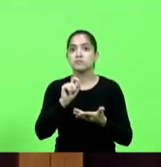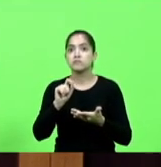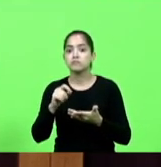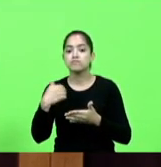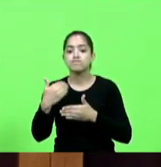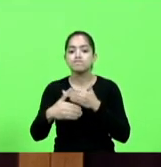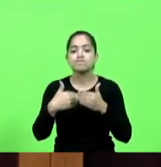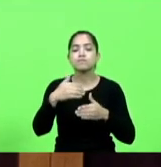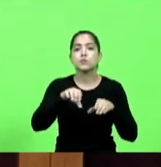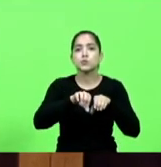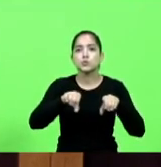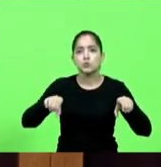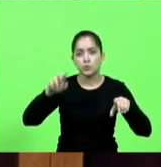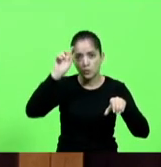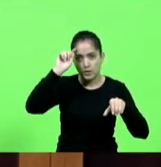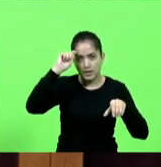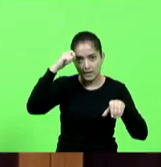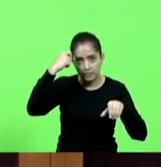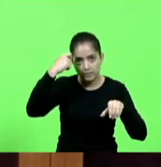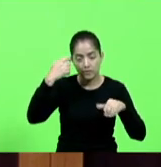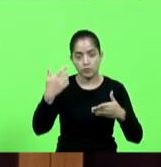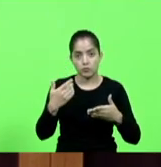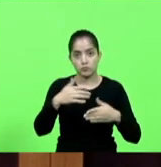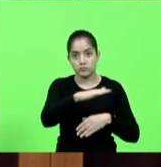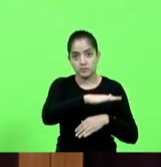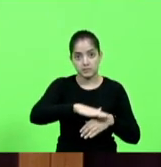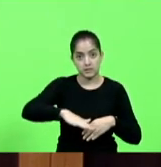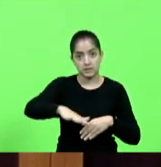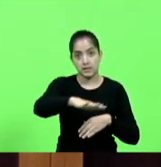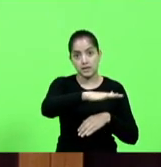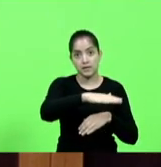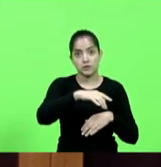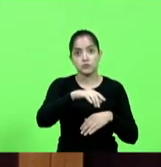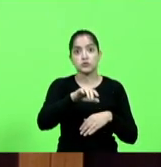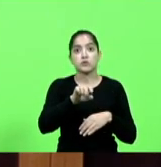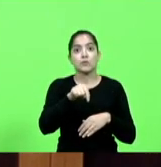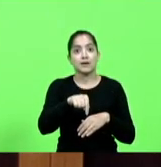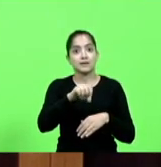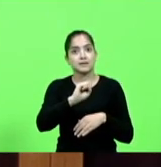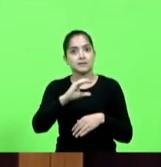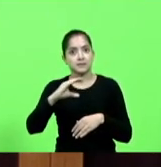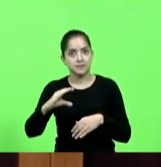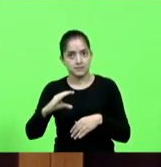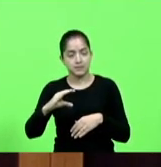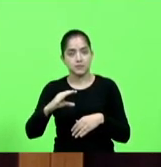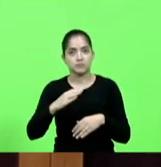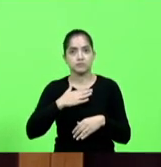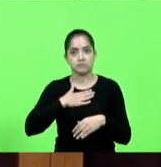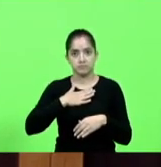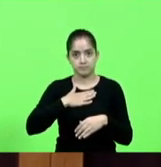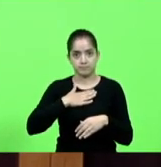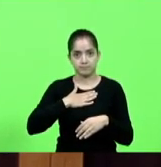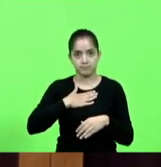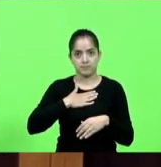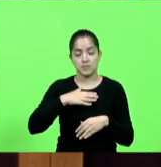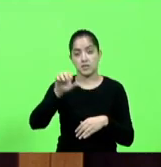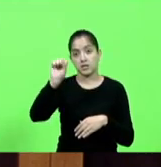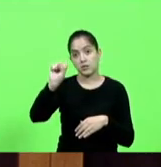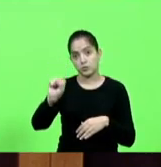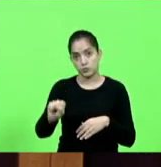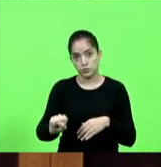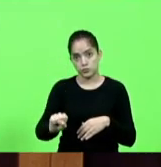carvão mineral da nossa região do estado de santa catarina e precisamente da minha região que é o sul do estado